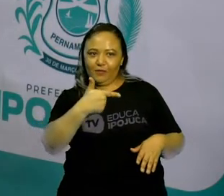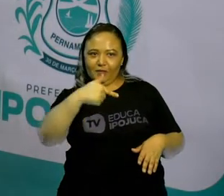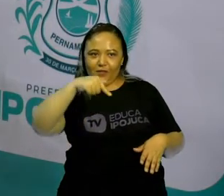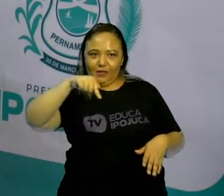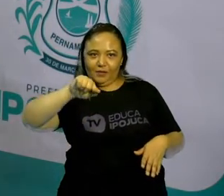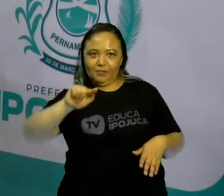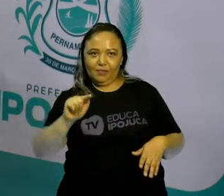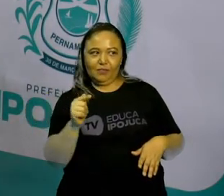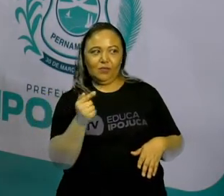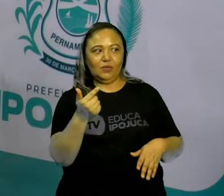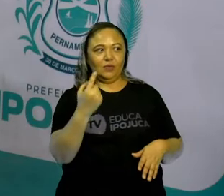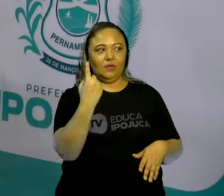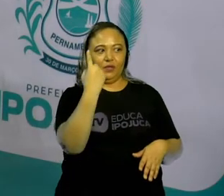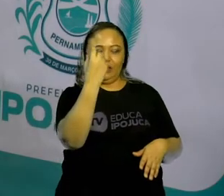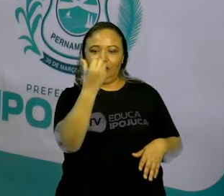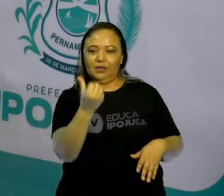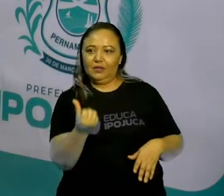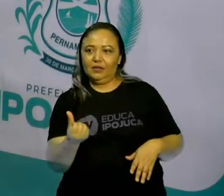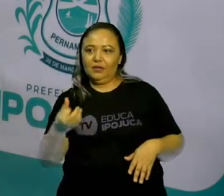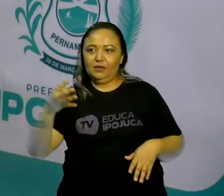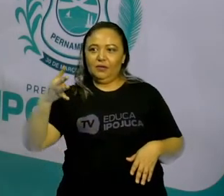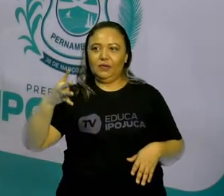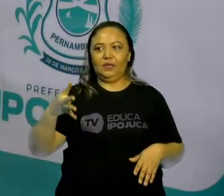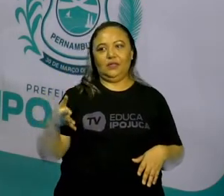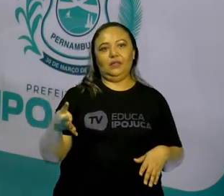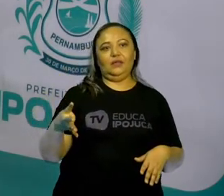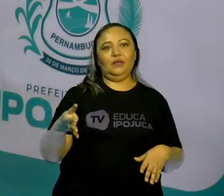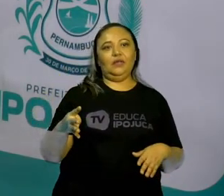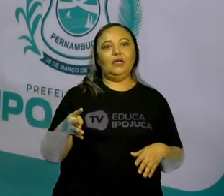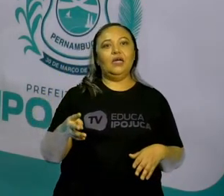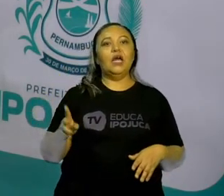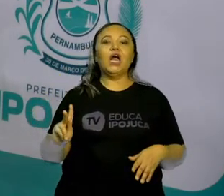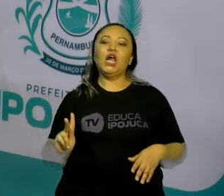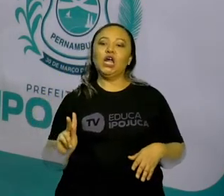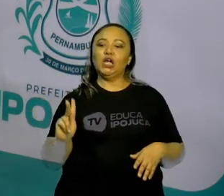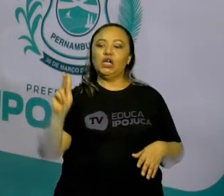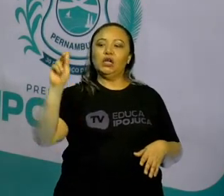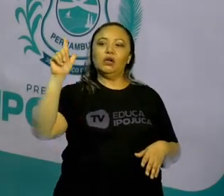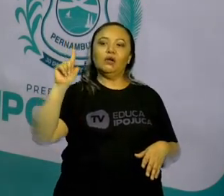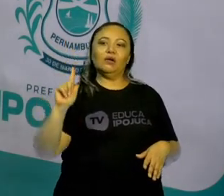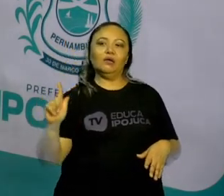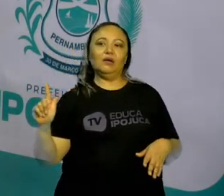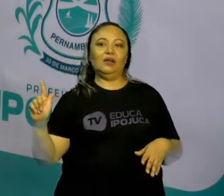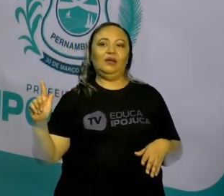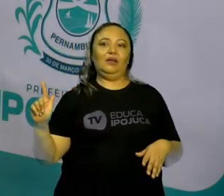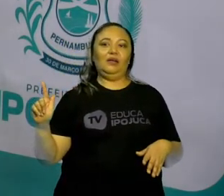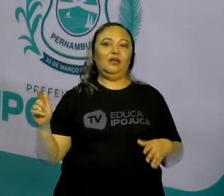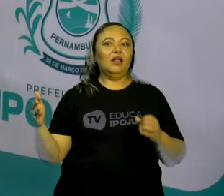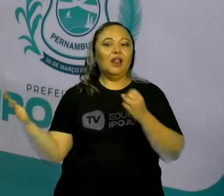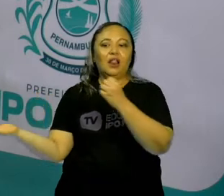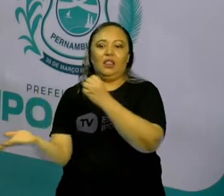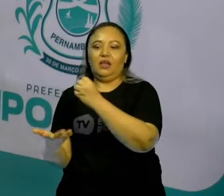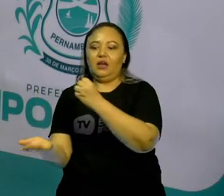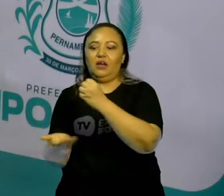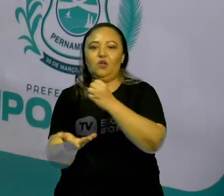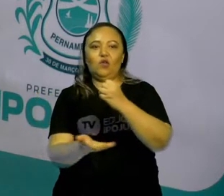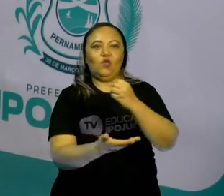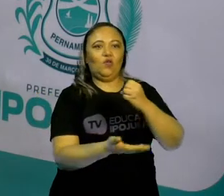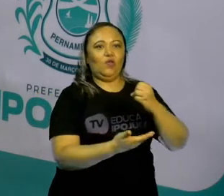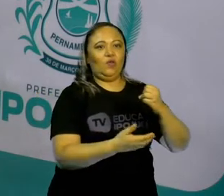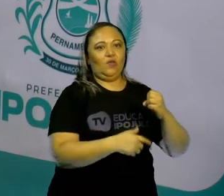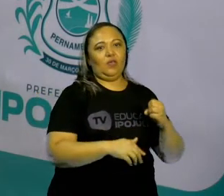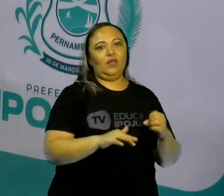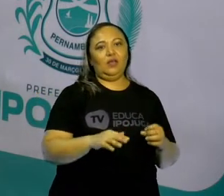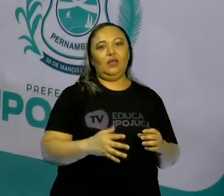.164 quilogramas é o total da colheita, usando